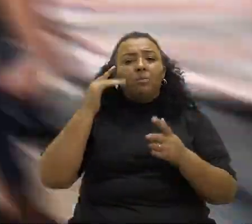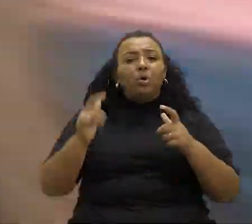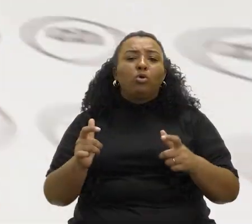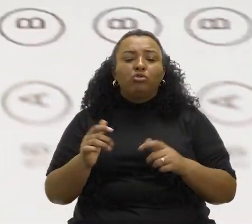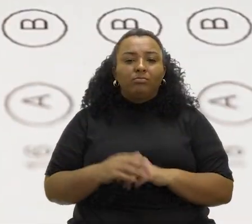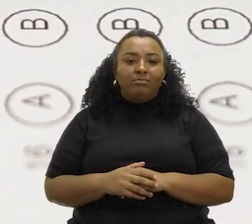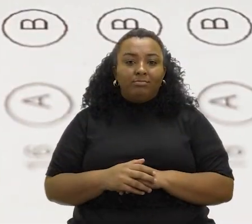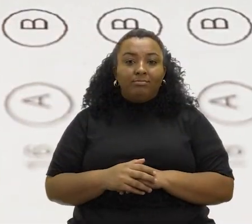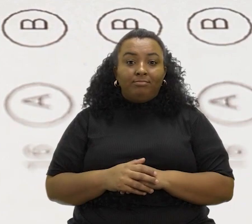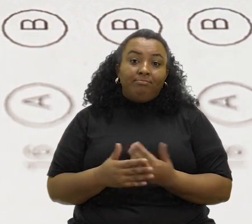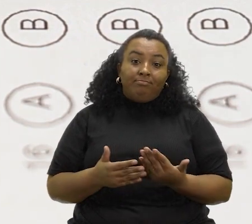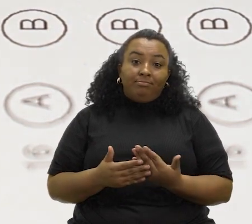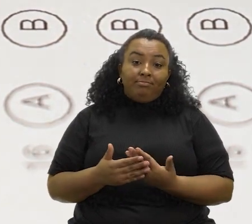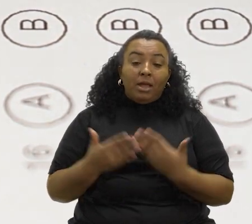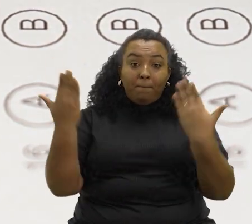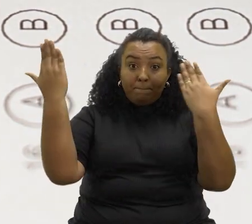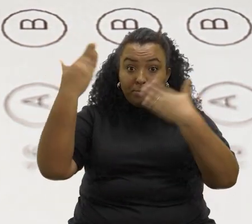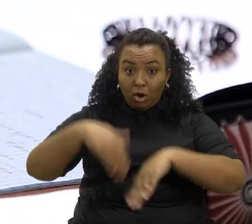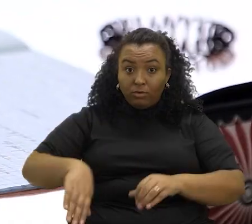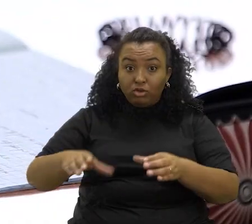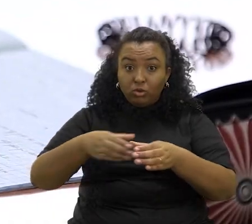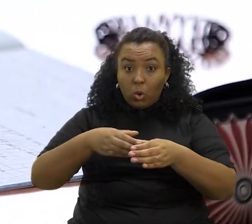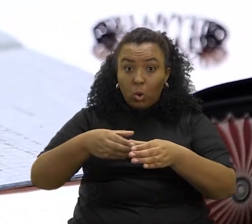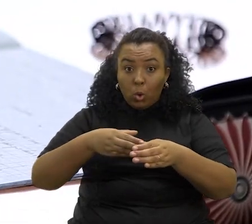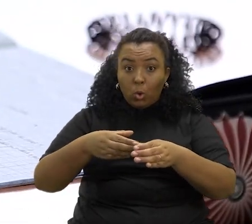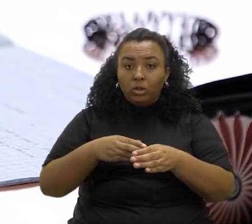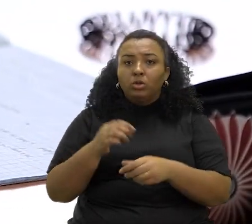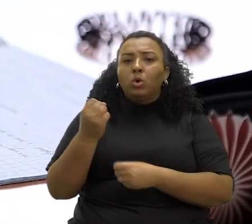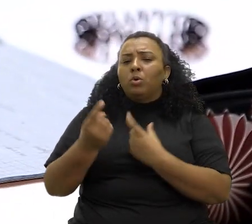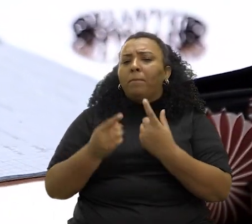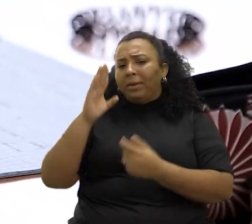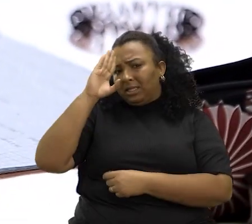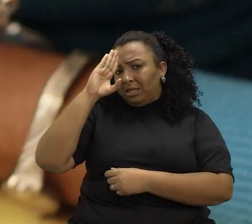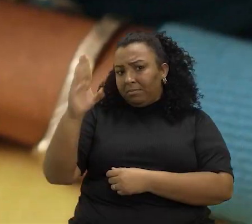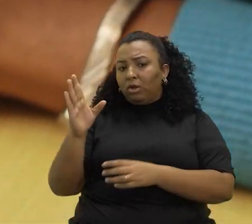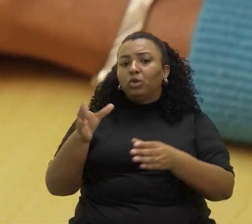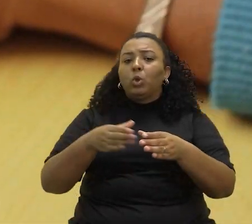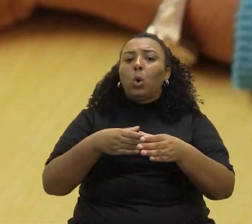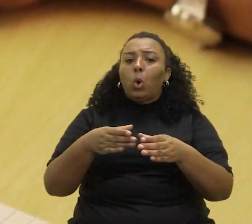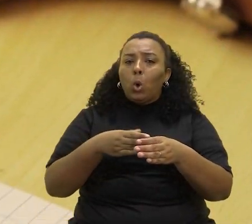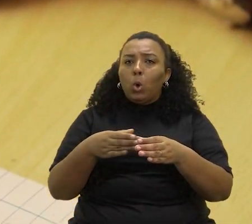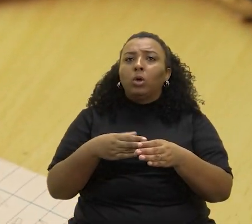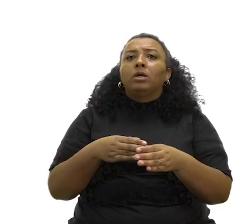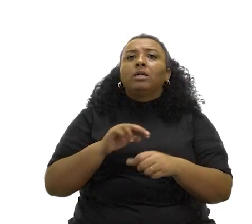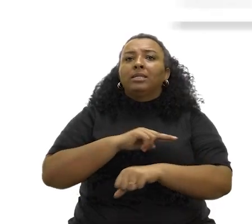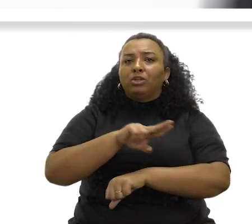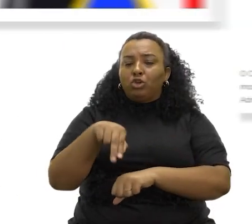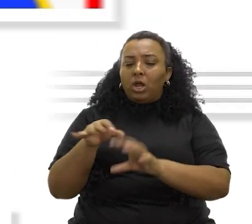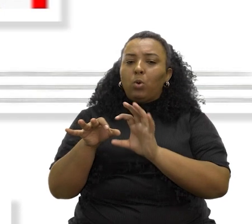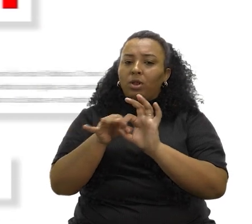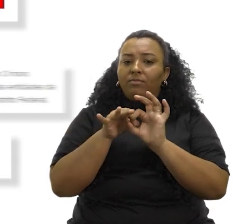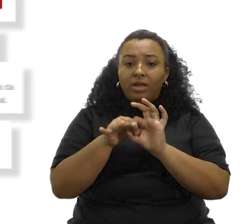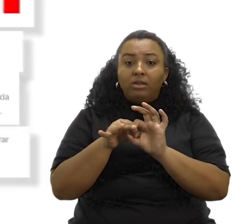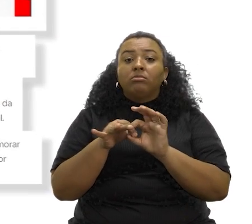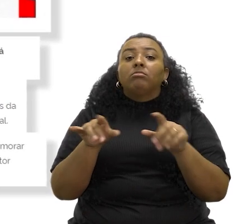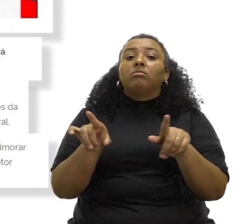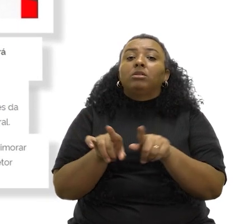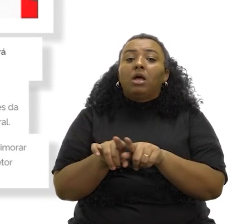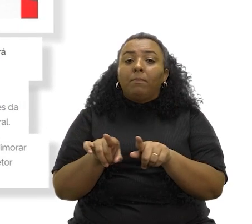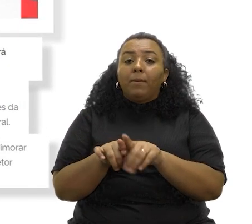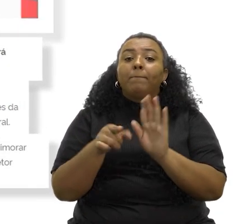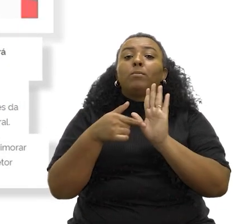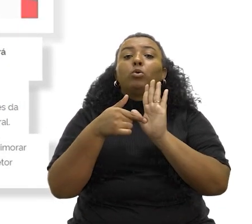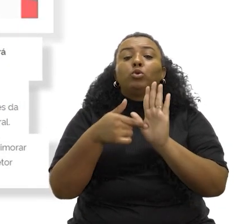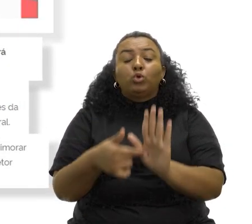Sabe onde? Nas provas de concurso. Um dos maiores concursos já idealizados no país, o Concurso Nacional Unificado,